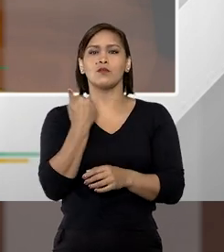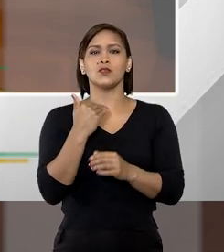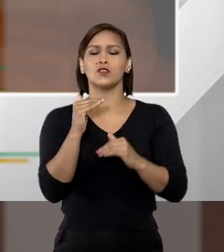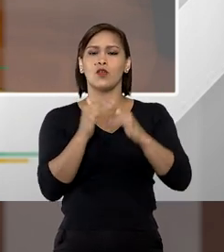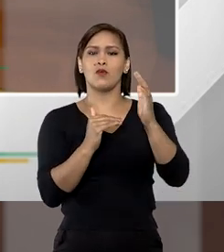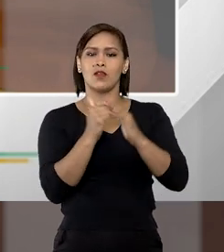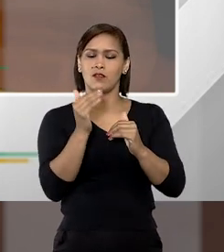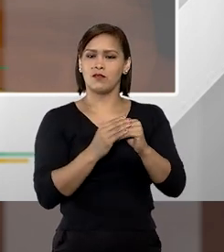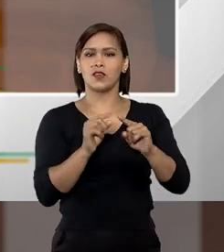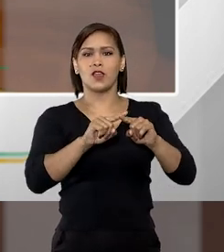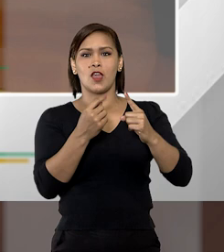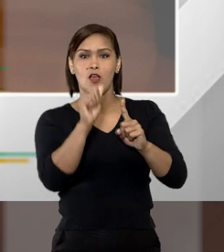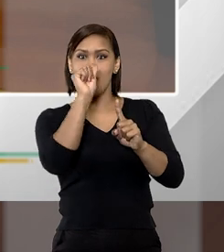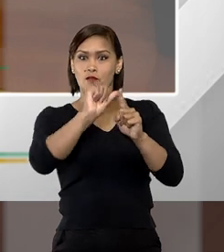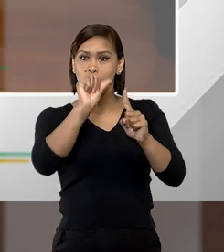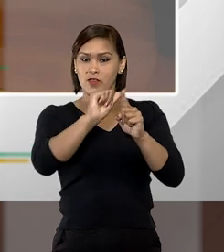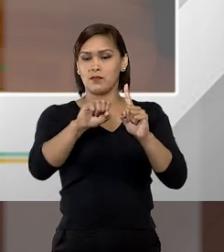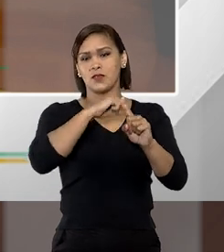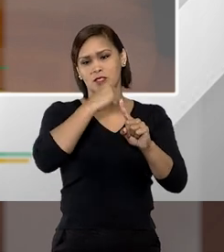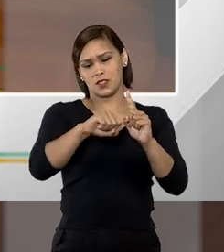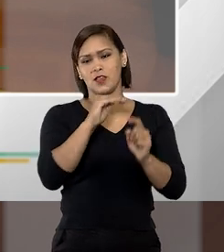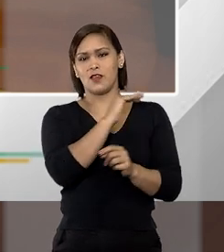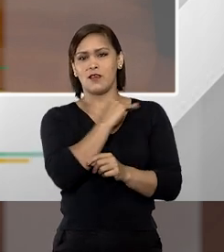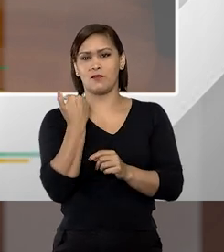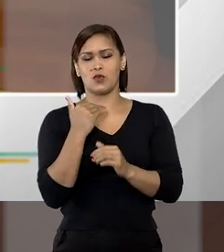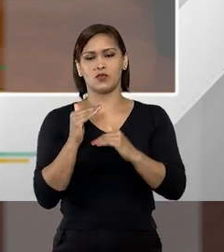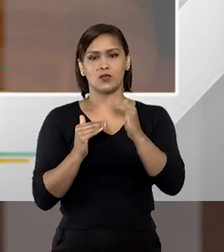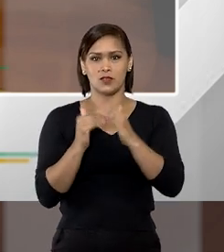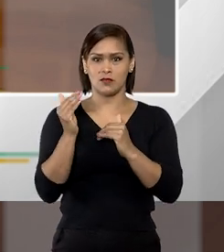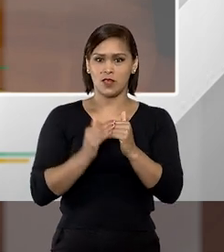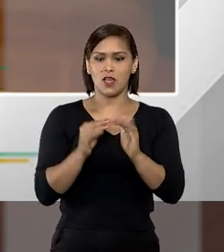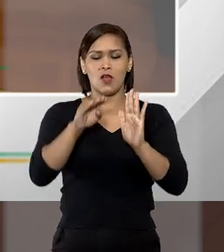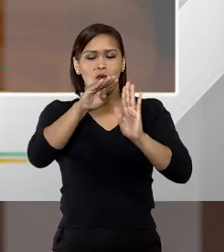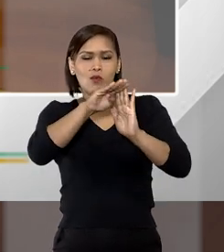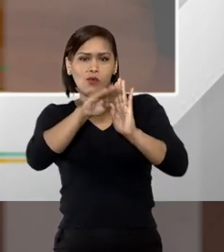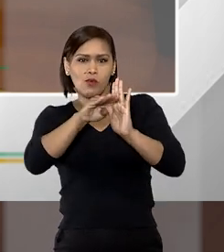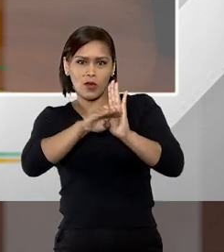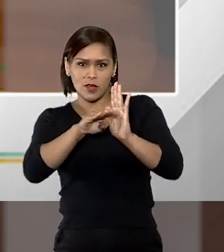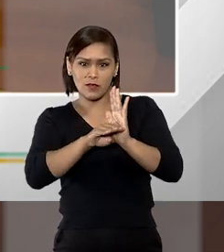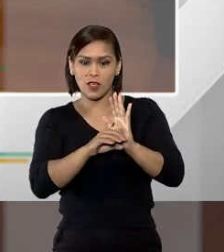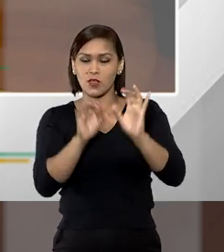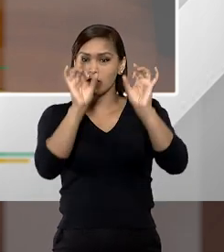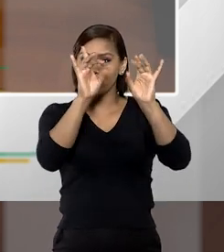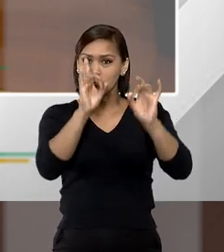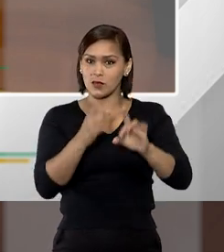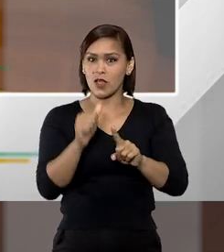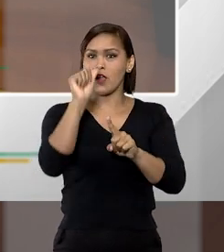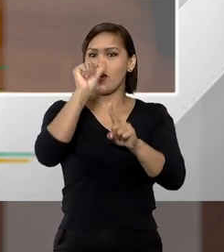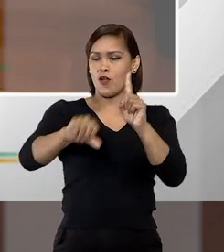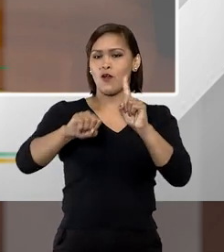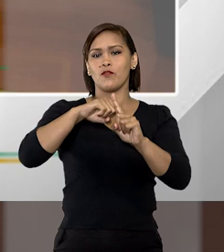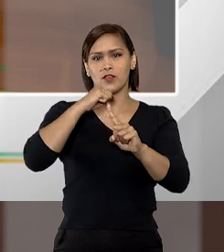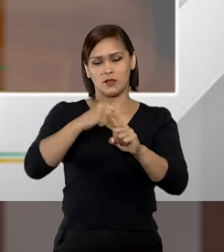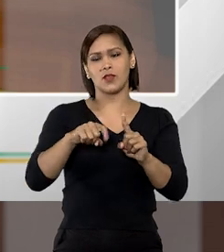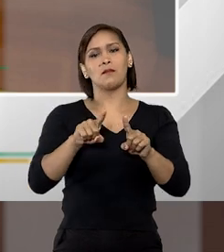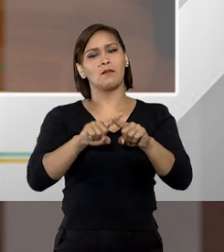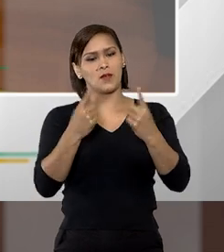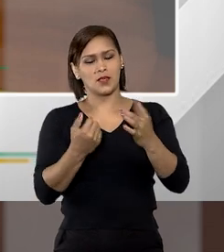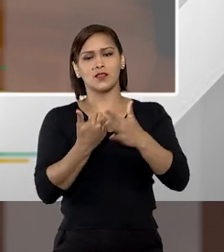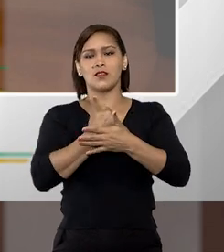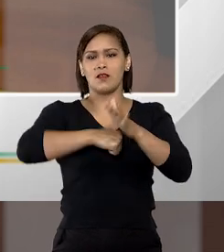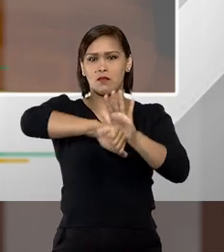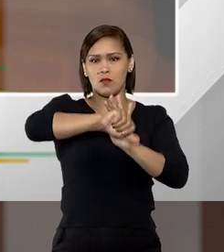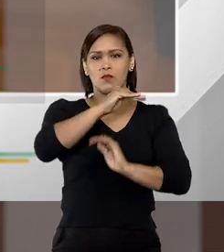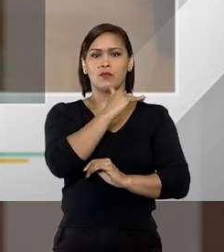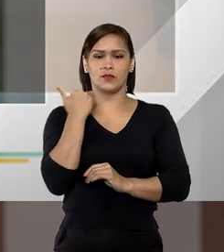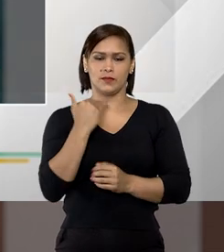qualificado. Então, o feminicídio na verdade é um homicídio qualificado, são as qualificadoras específicas do feminicídio, mas ele é um homicídio